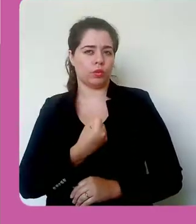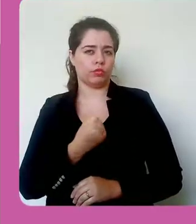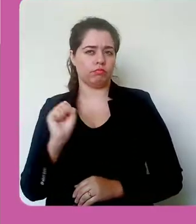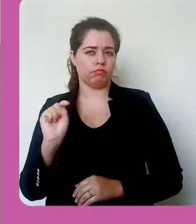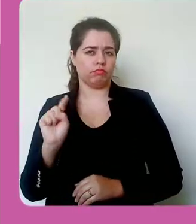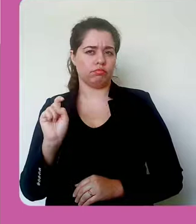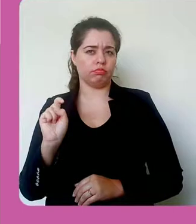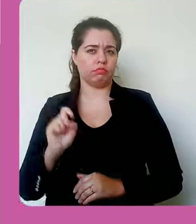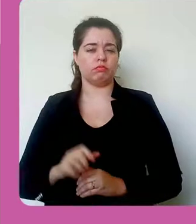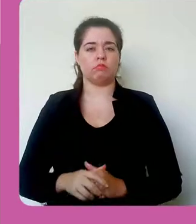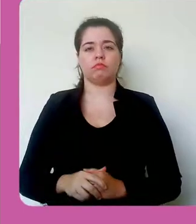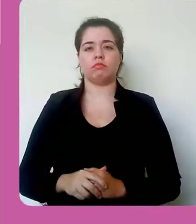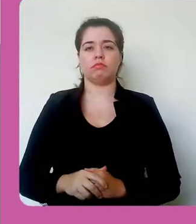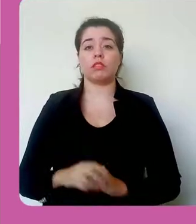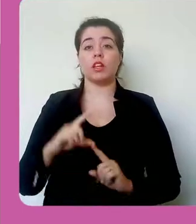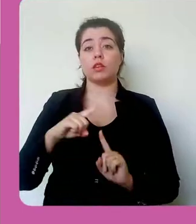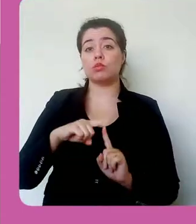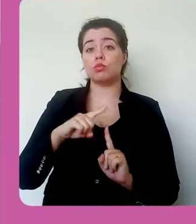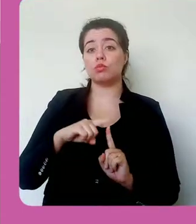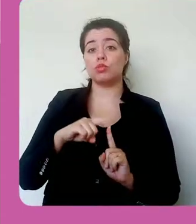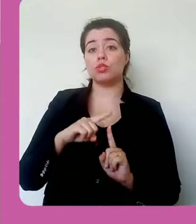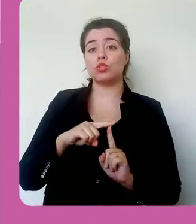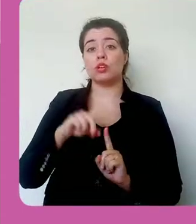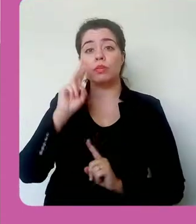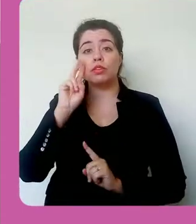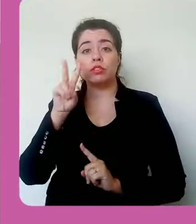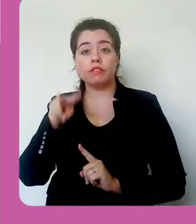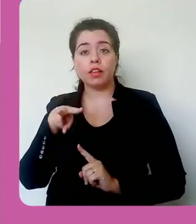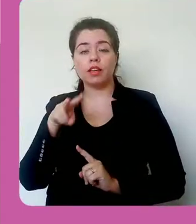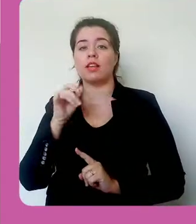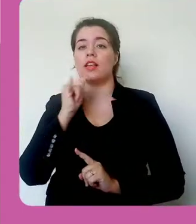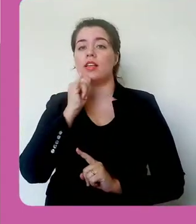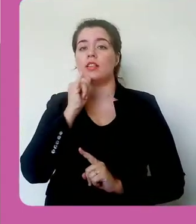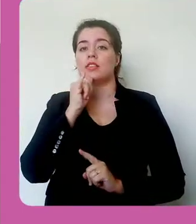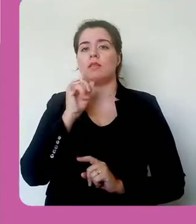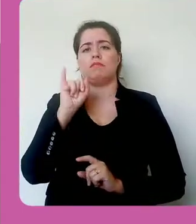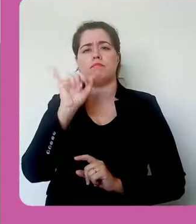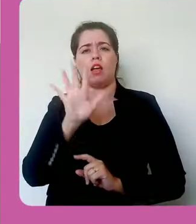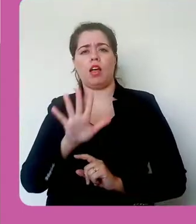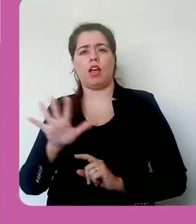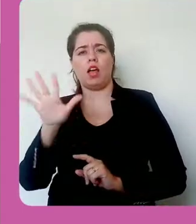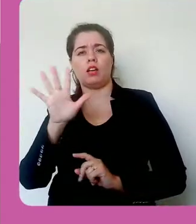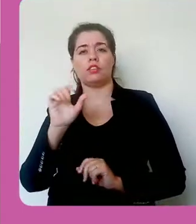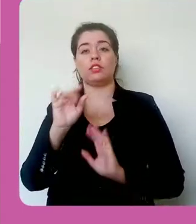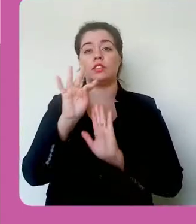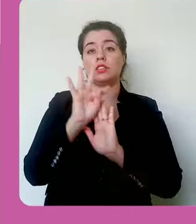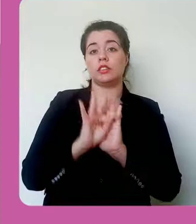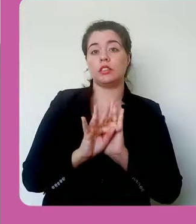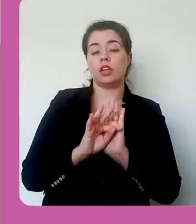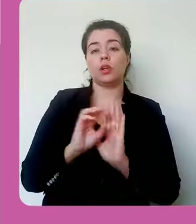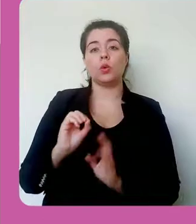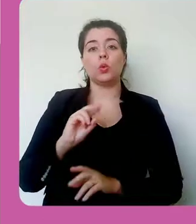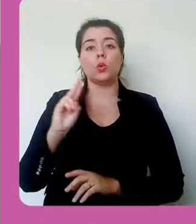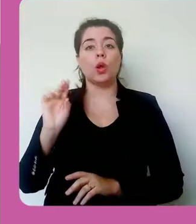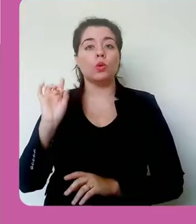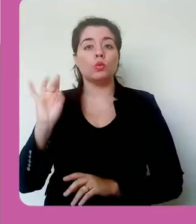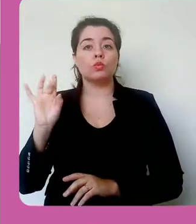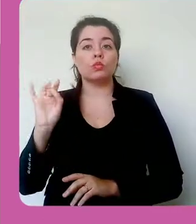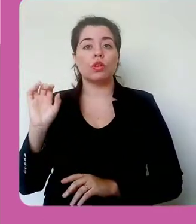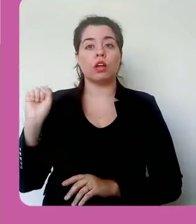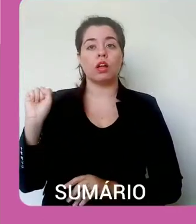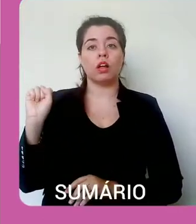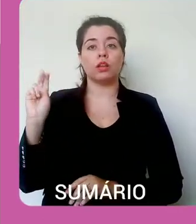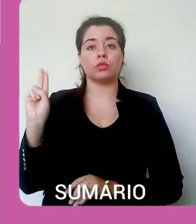texto ou somente o sumário, o Table of Contents. Só o Table of